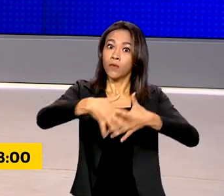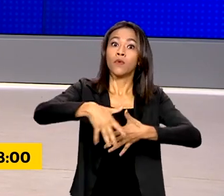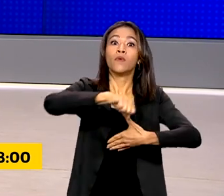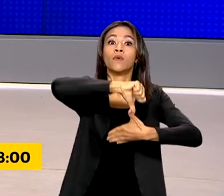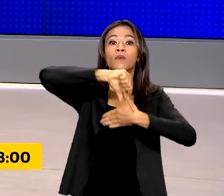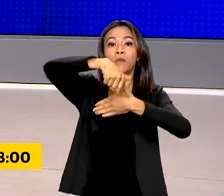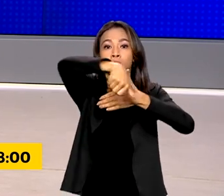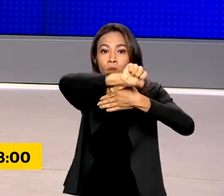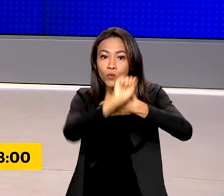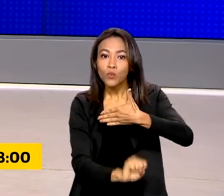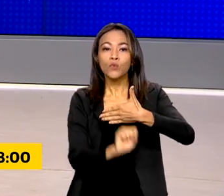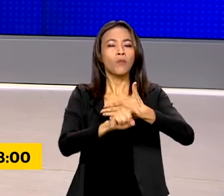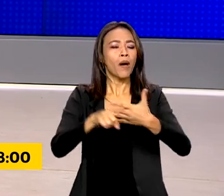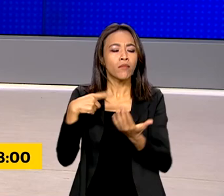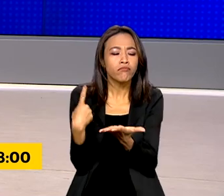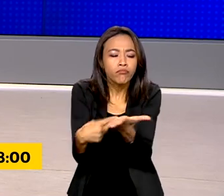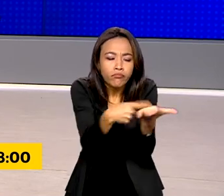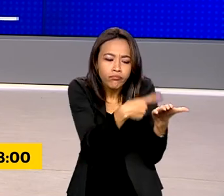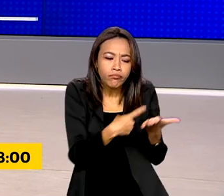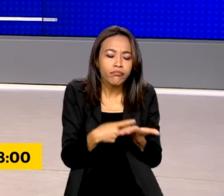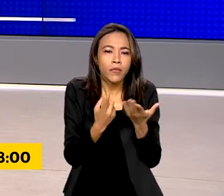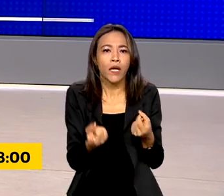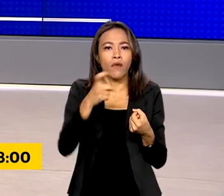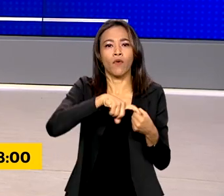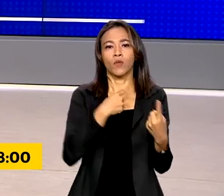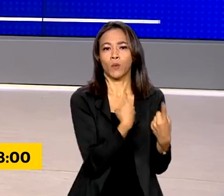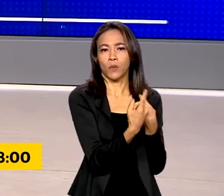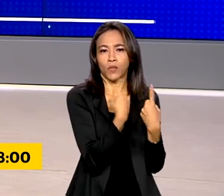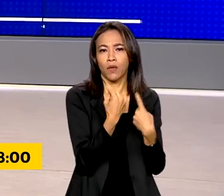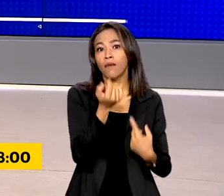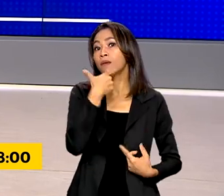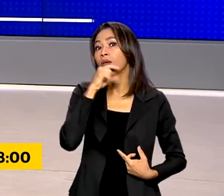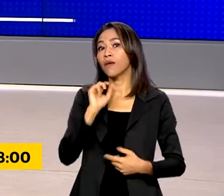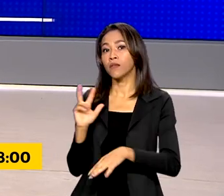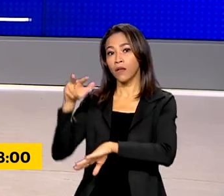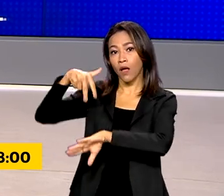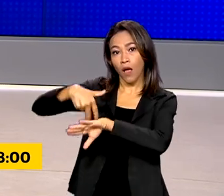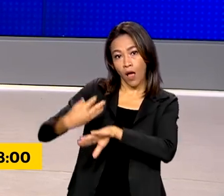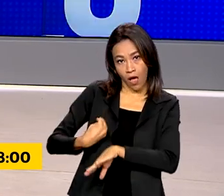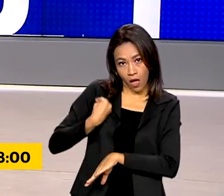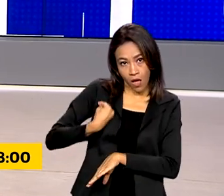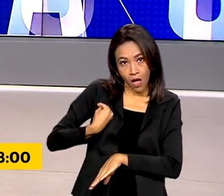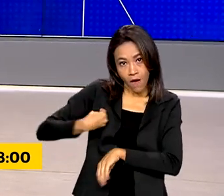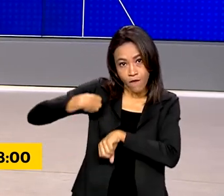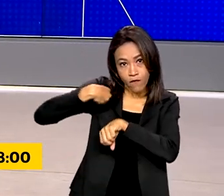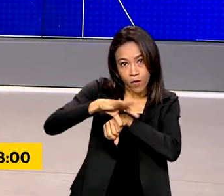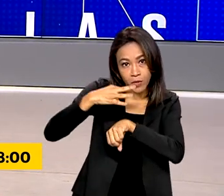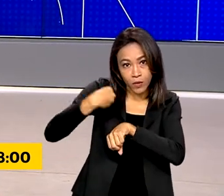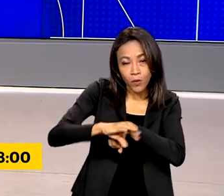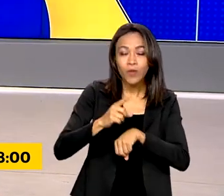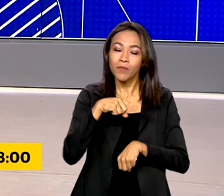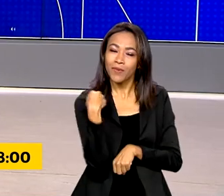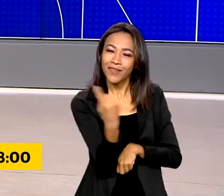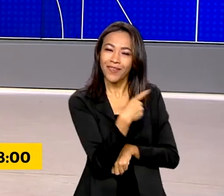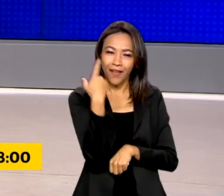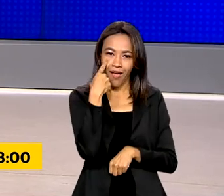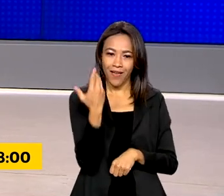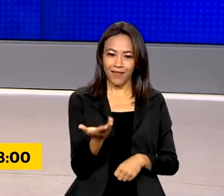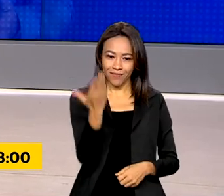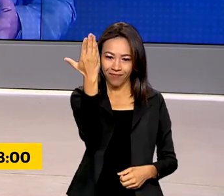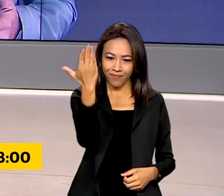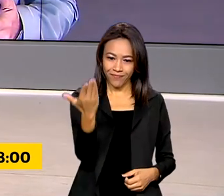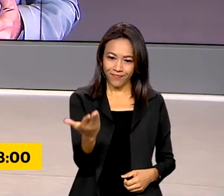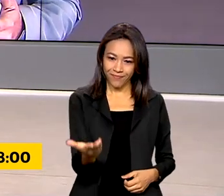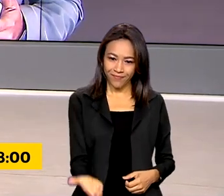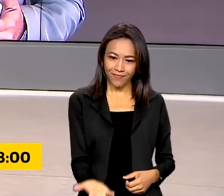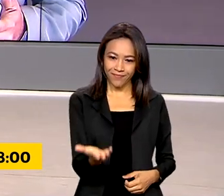acordos e reestabelecer o diálogo na região. Quem está lá no Itamaraty e tem as informações ao vivo pra gente é o repórter